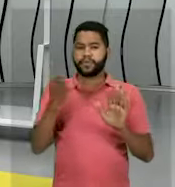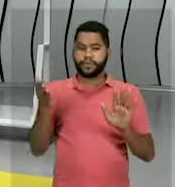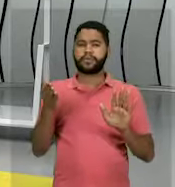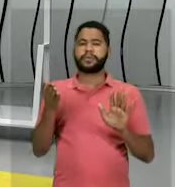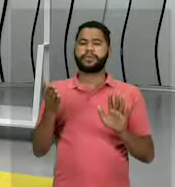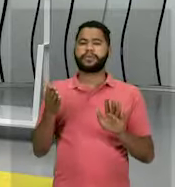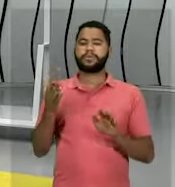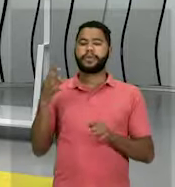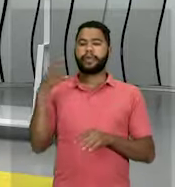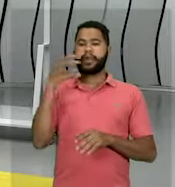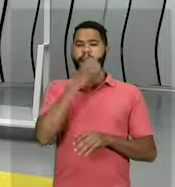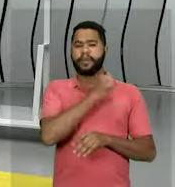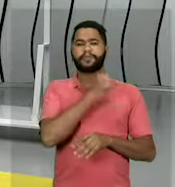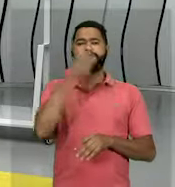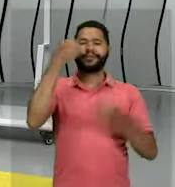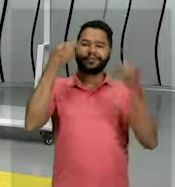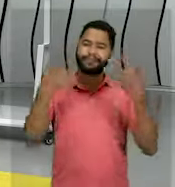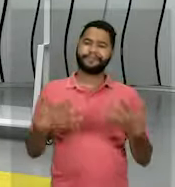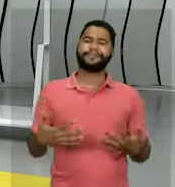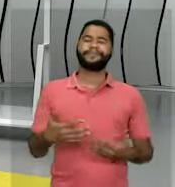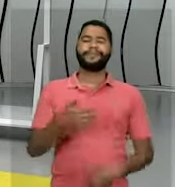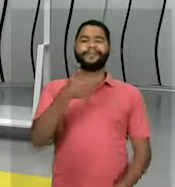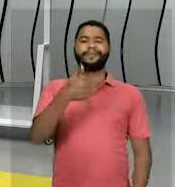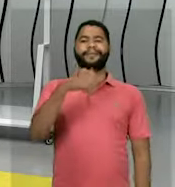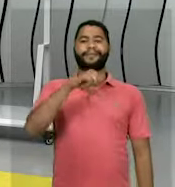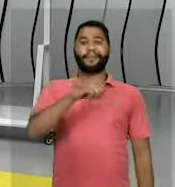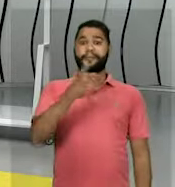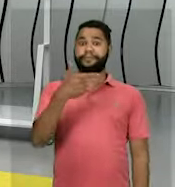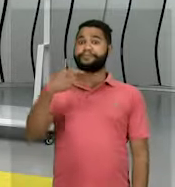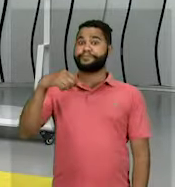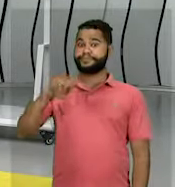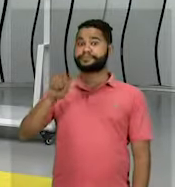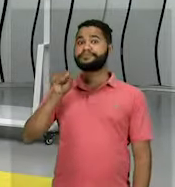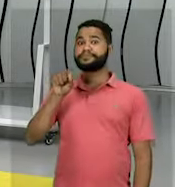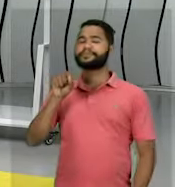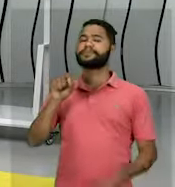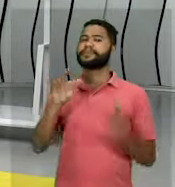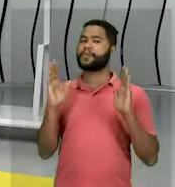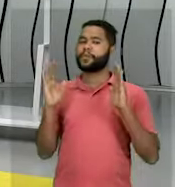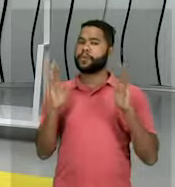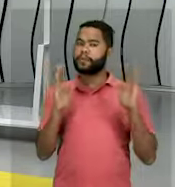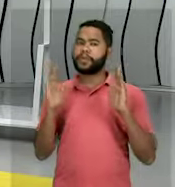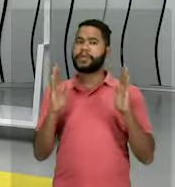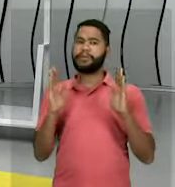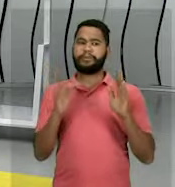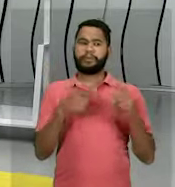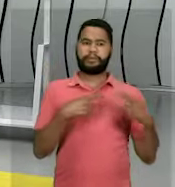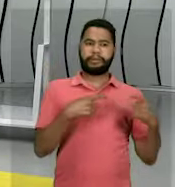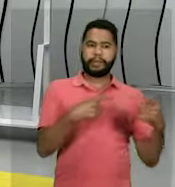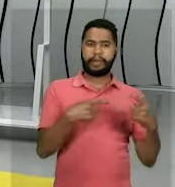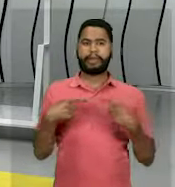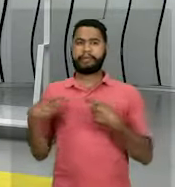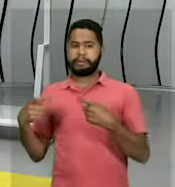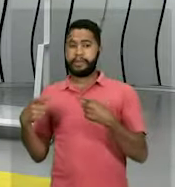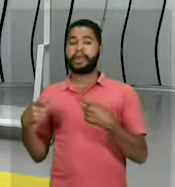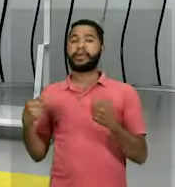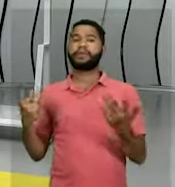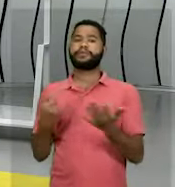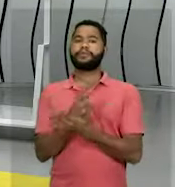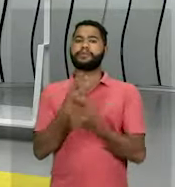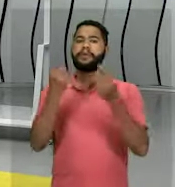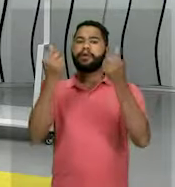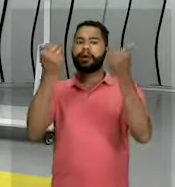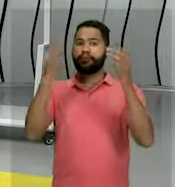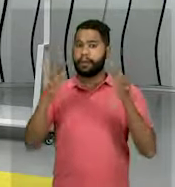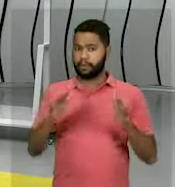pinceladinha, de que em 1929 nós temos, dentro do período entre guerras, acontecendo a crise de